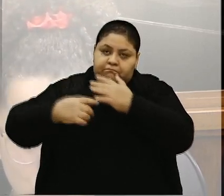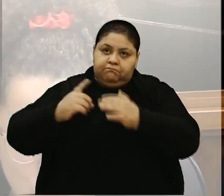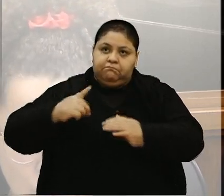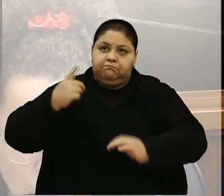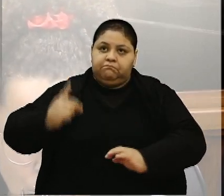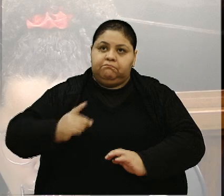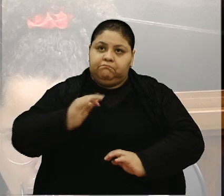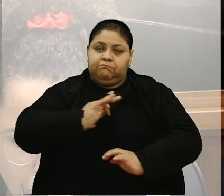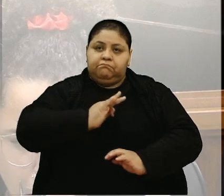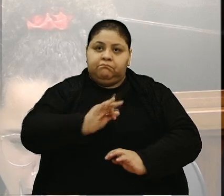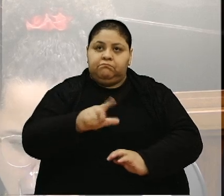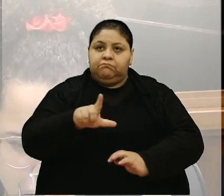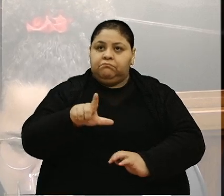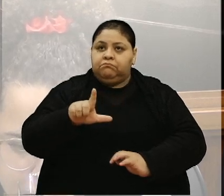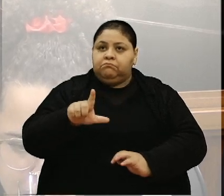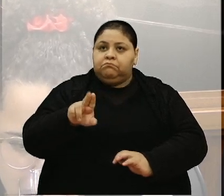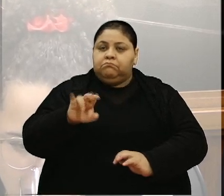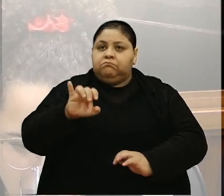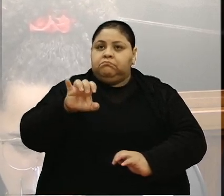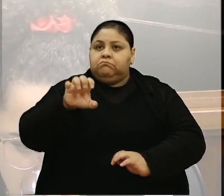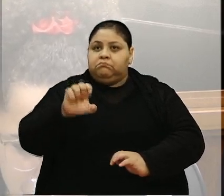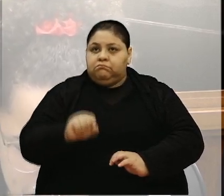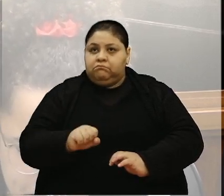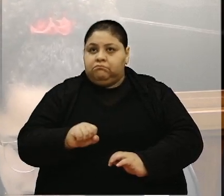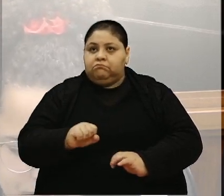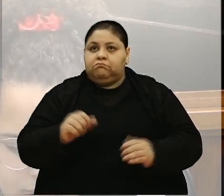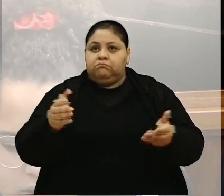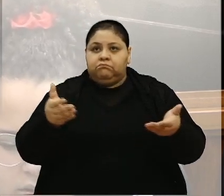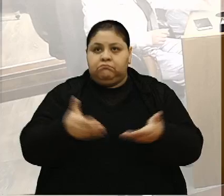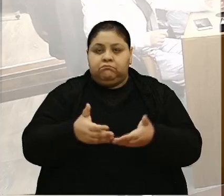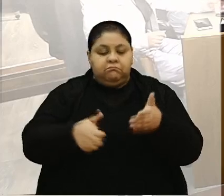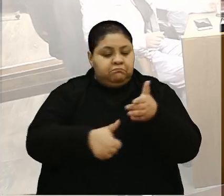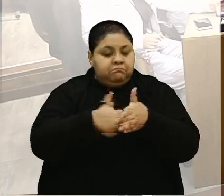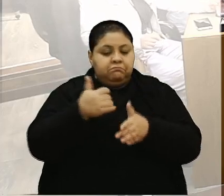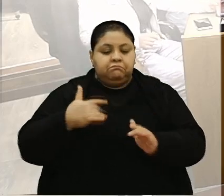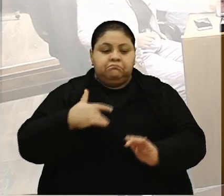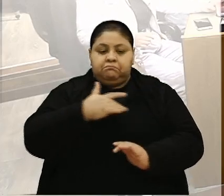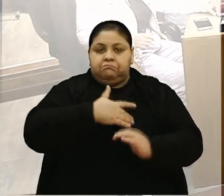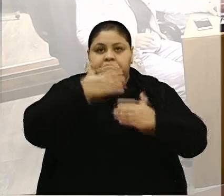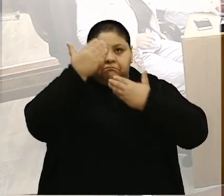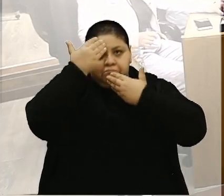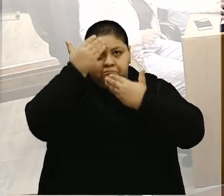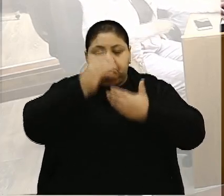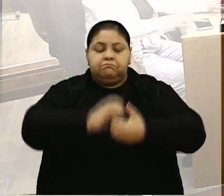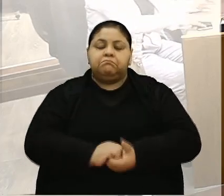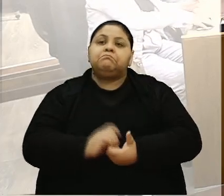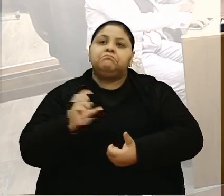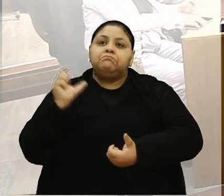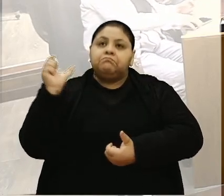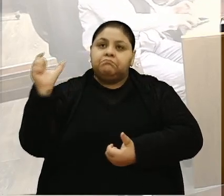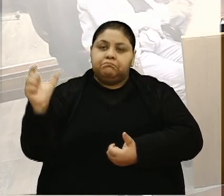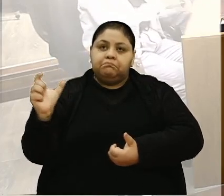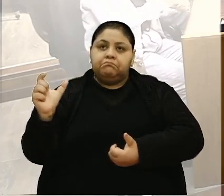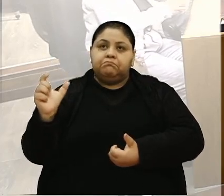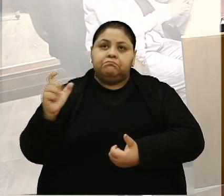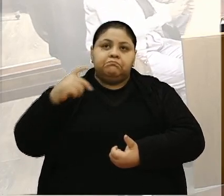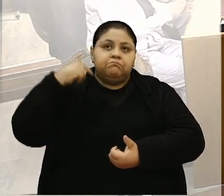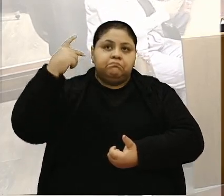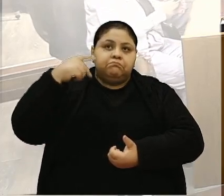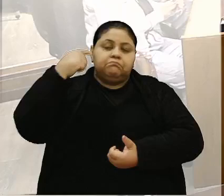Luísa Herondina que tenha pronto o restabelecimento da sua saúde. Obrigado. Com a palavra, vereador Wagner Petrini.